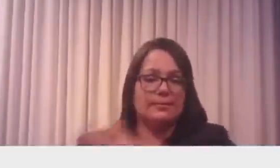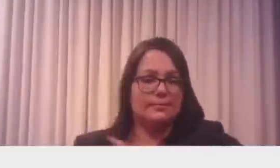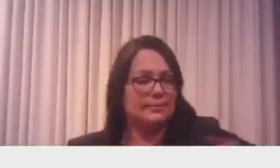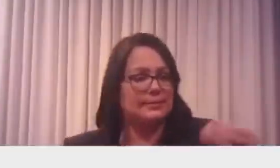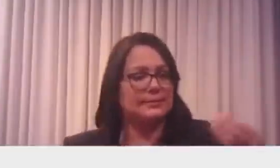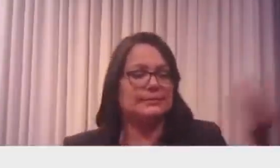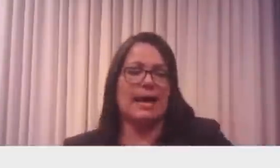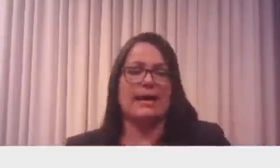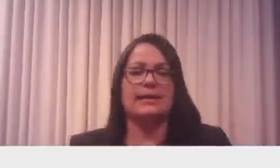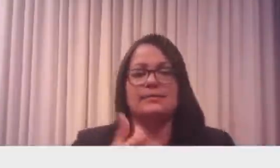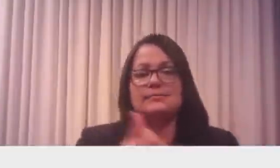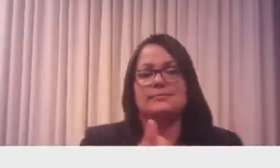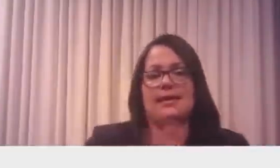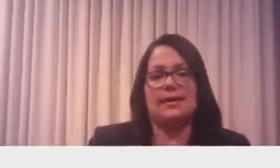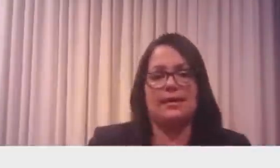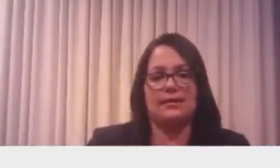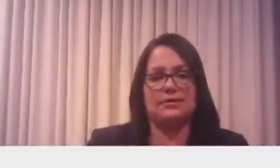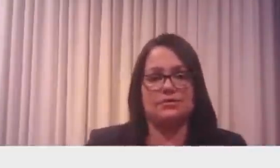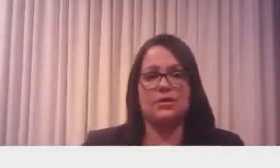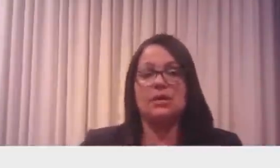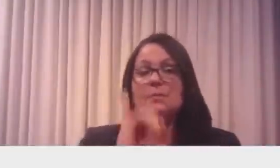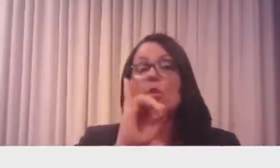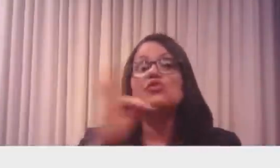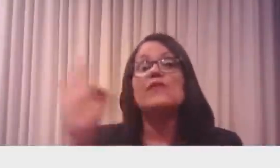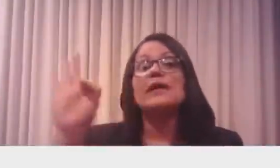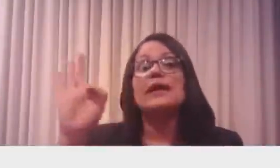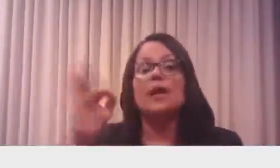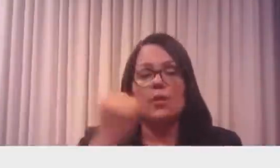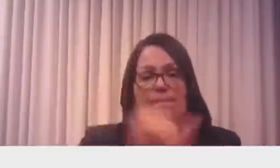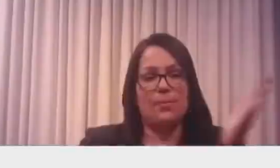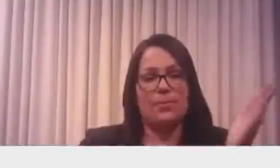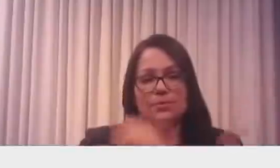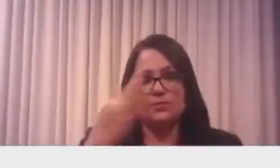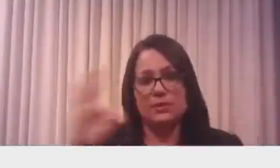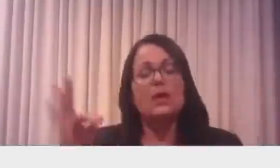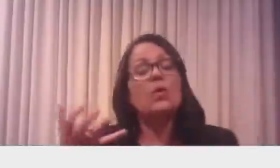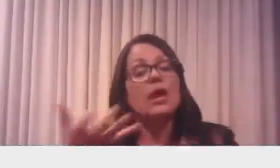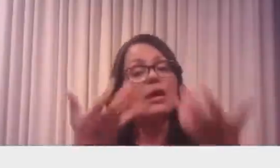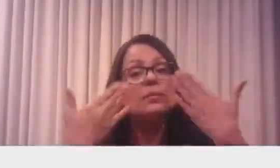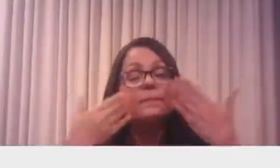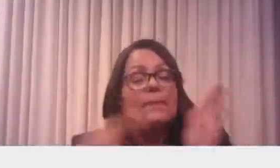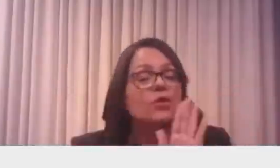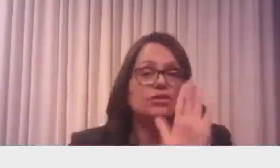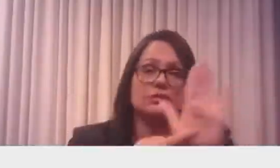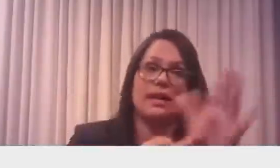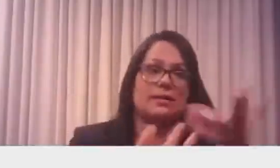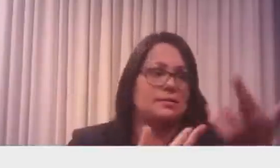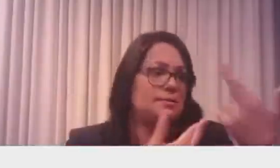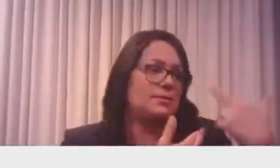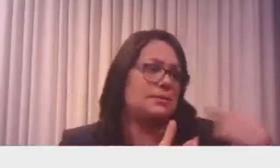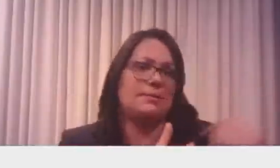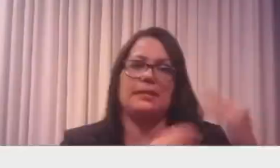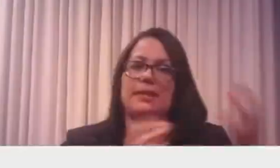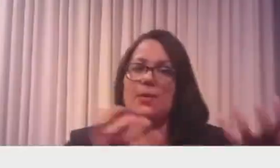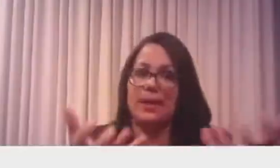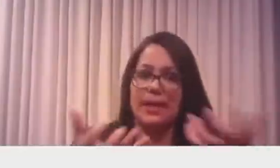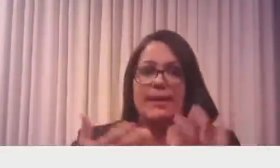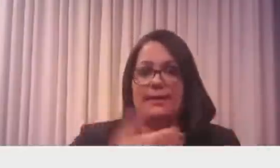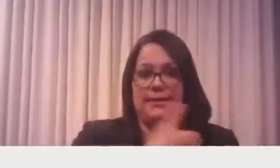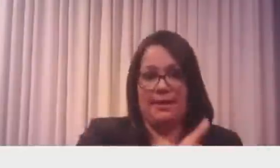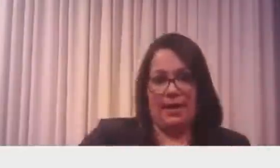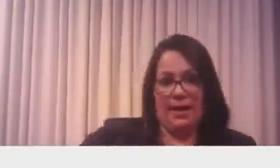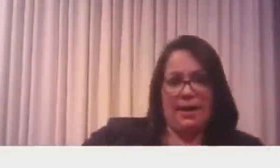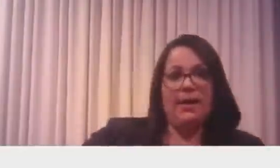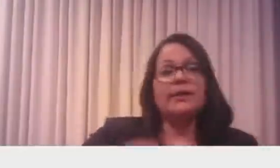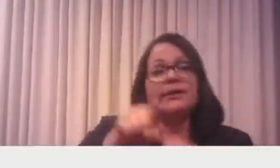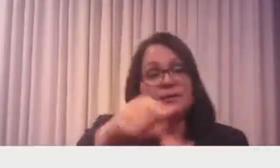imposto federal continua sendo o mesmo. Nós queremos mostrar responsabilidade. O que nós queremos? Que o governador cobre o ICMS e